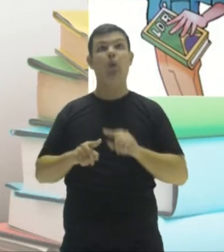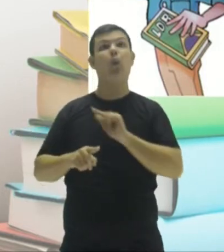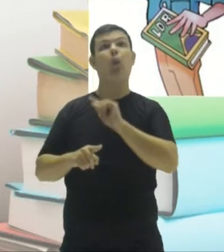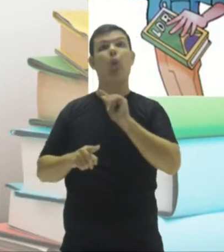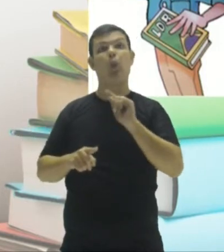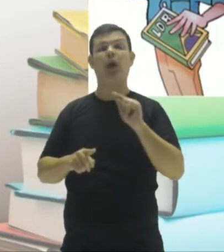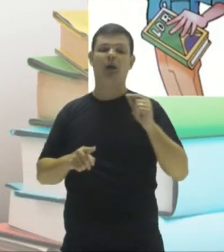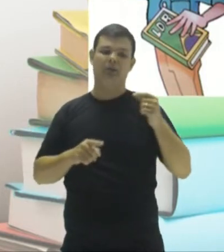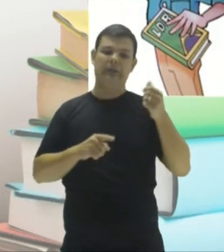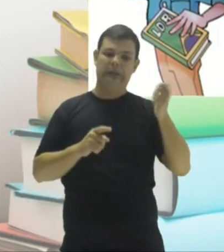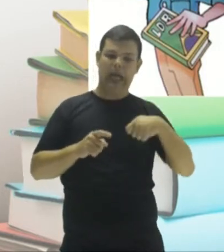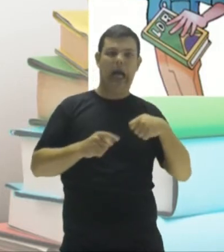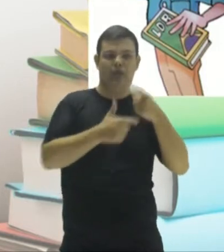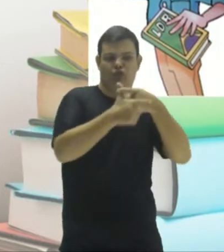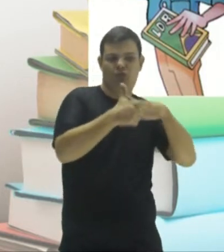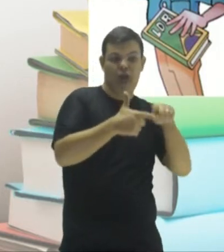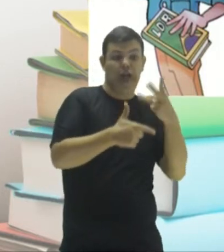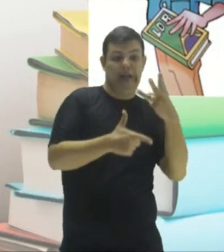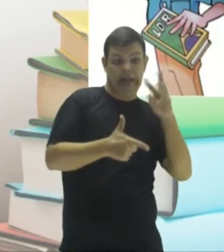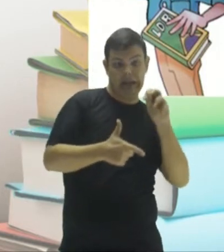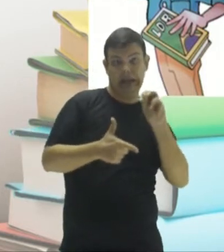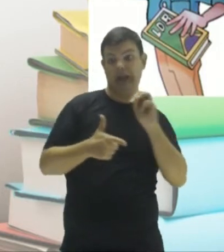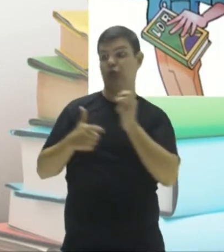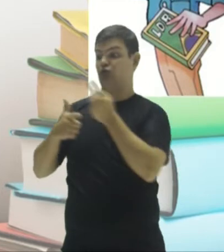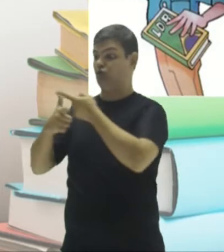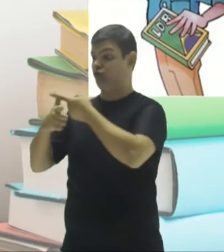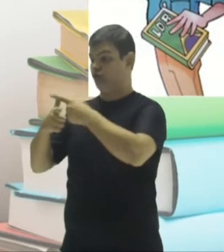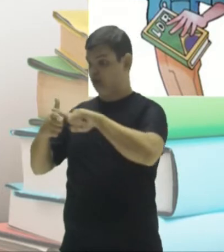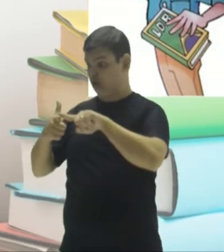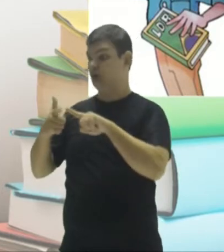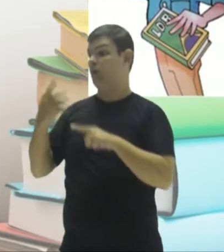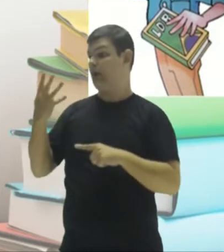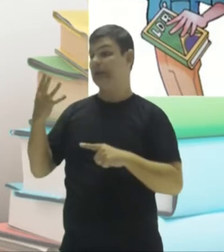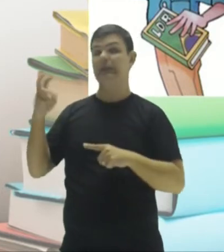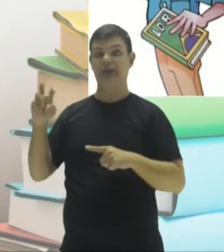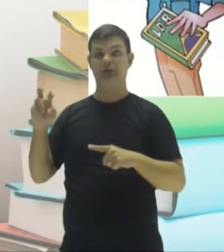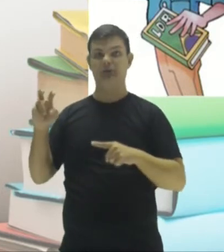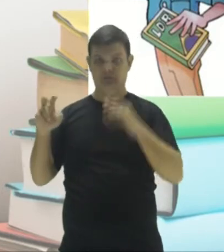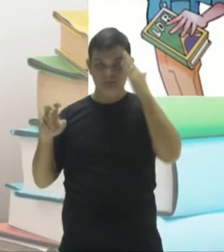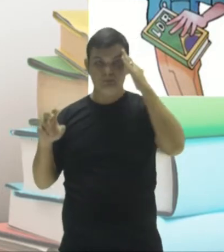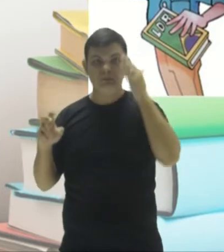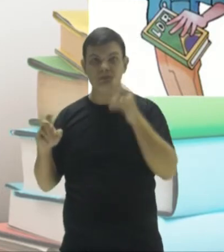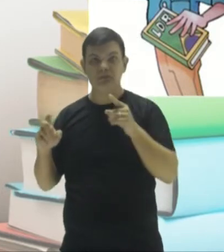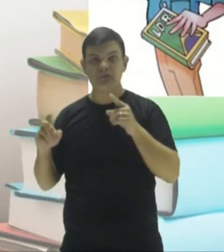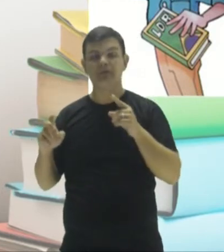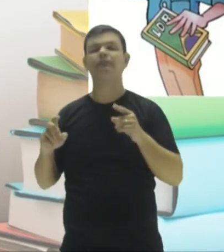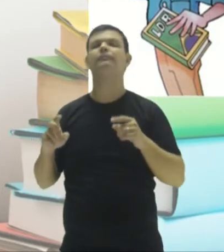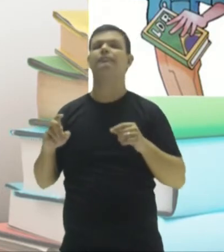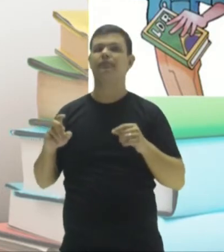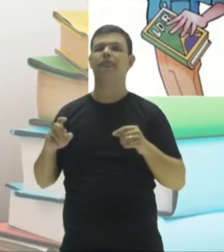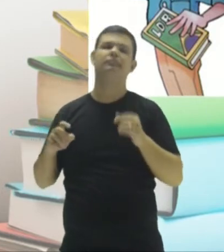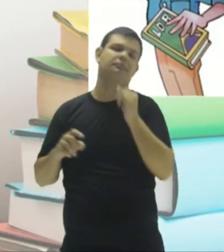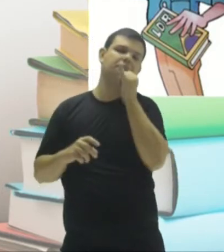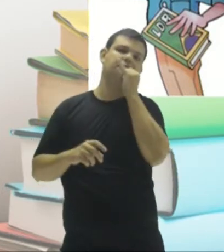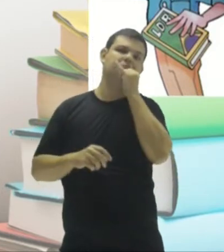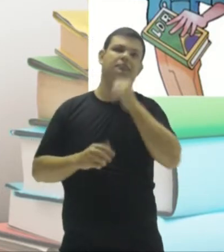divisores de trinta e o conjunto de divisores de quarenta e cinco. Tá dando para entender? Então, por exemplo,